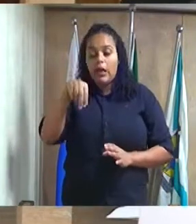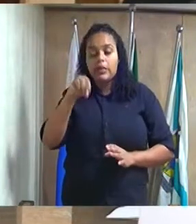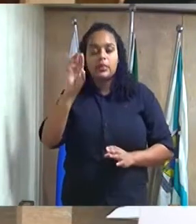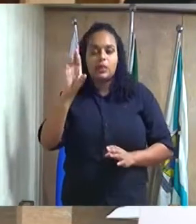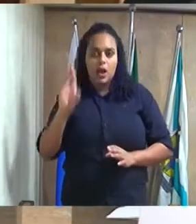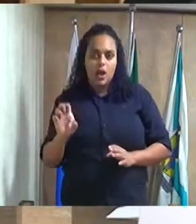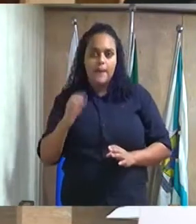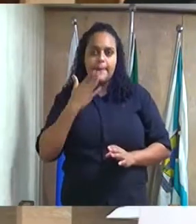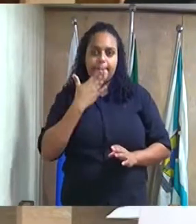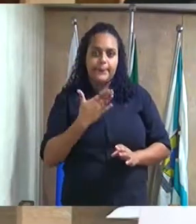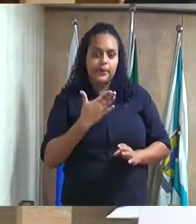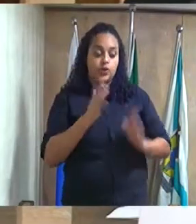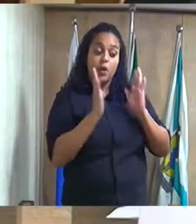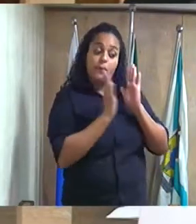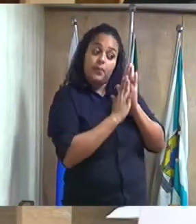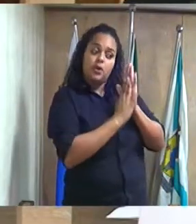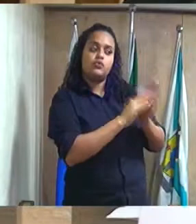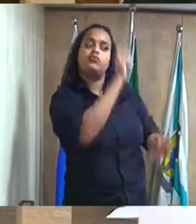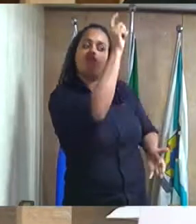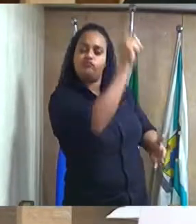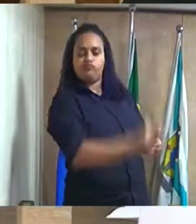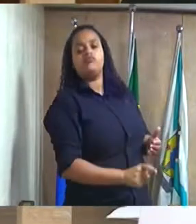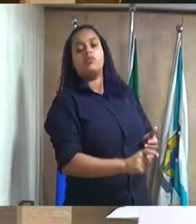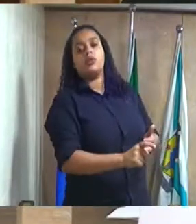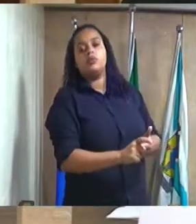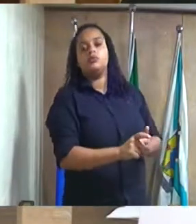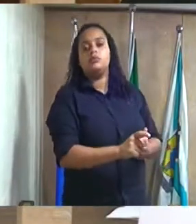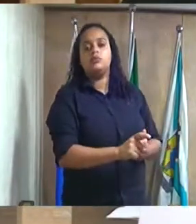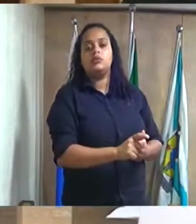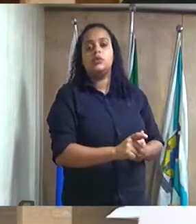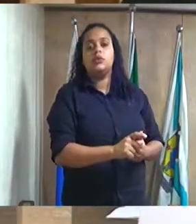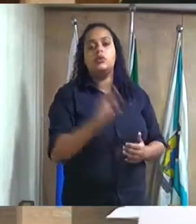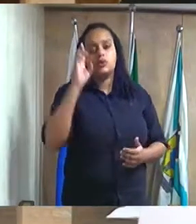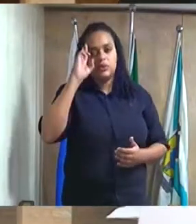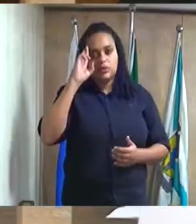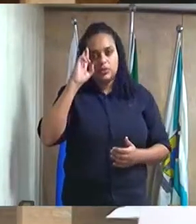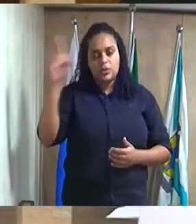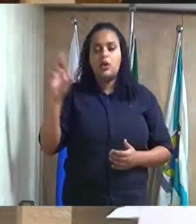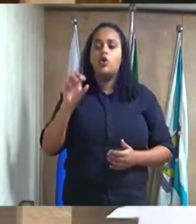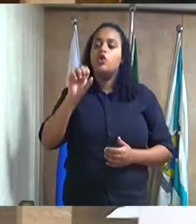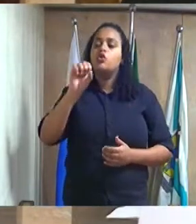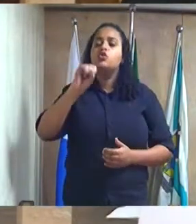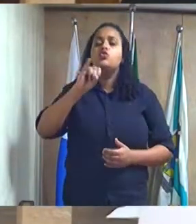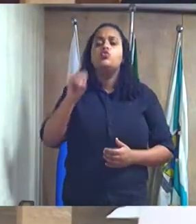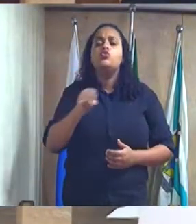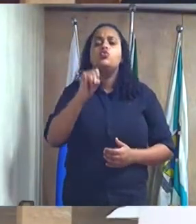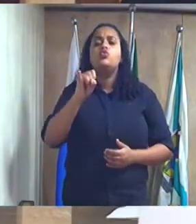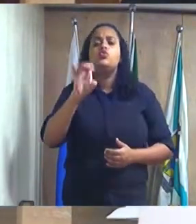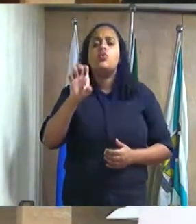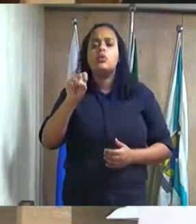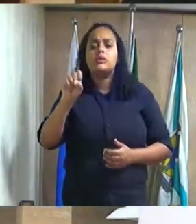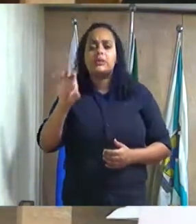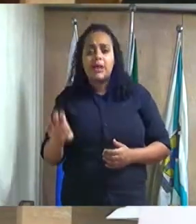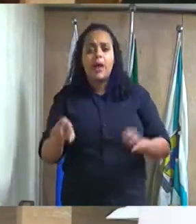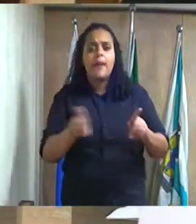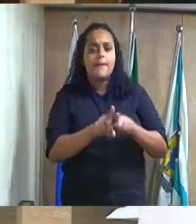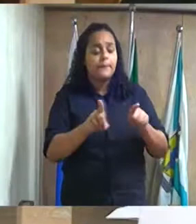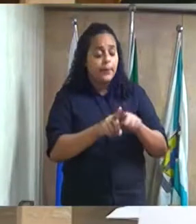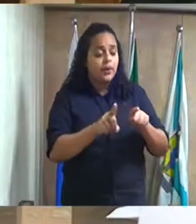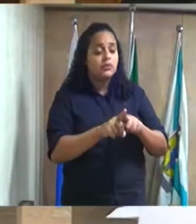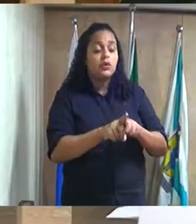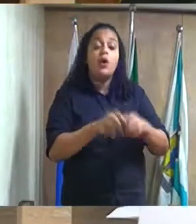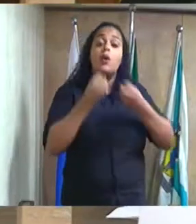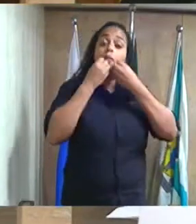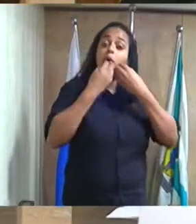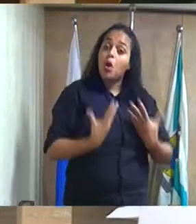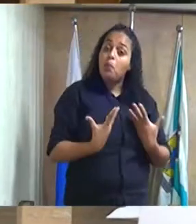consignando moção de aplausos ao ilustríssimo senhor José Henrique Lapa da Silva comerciante pela